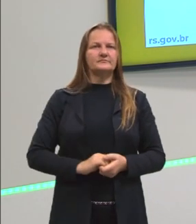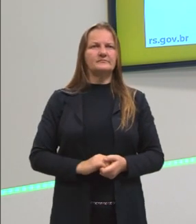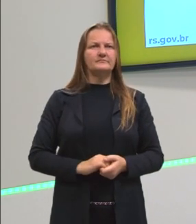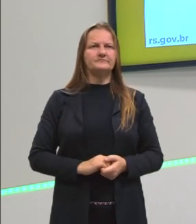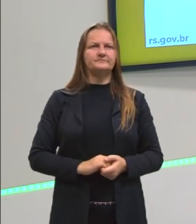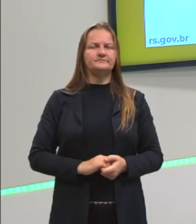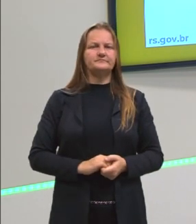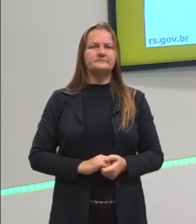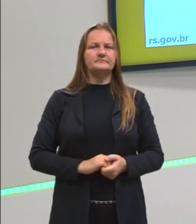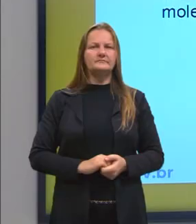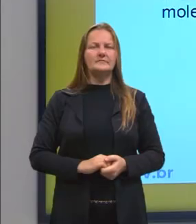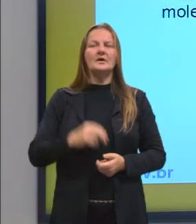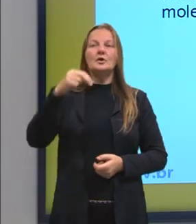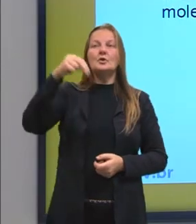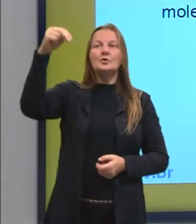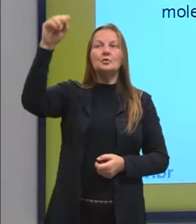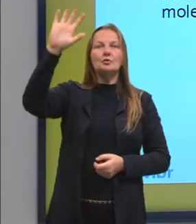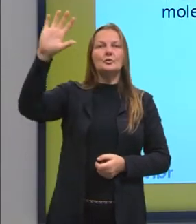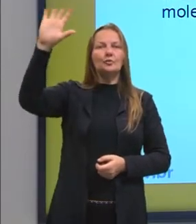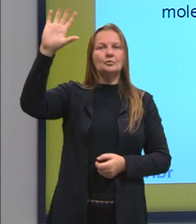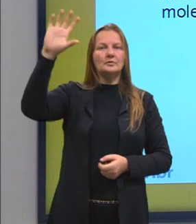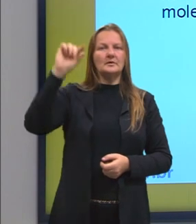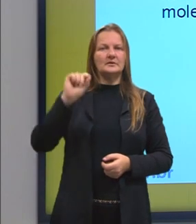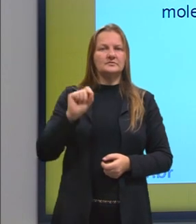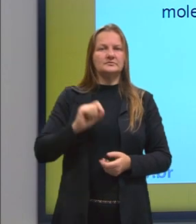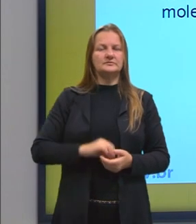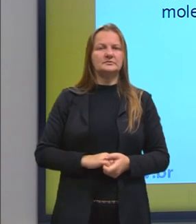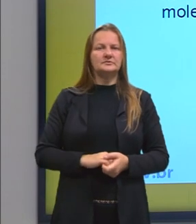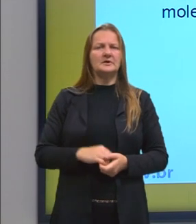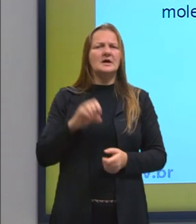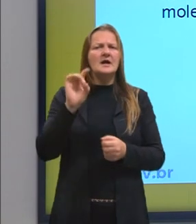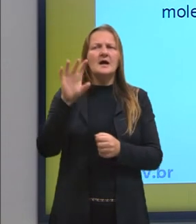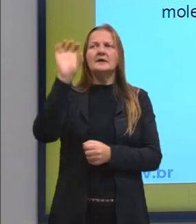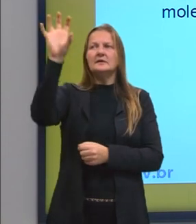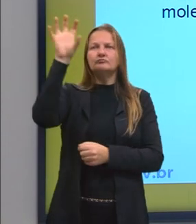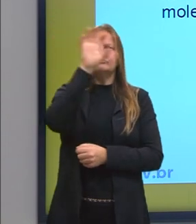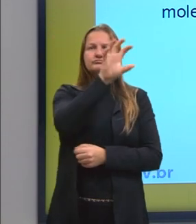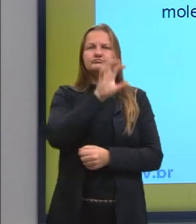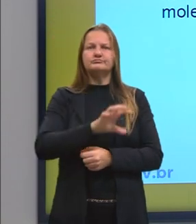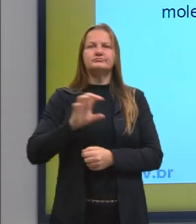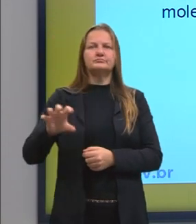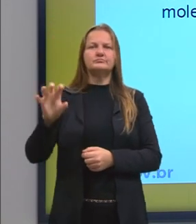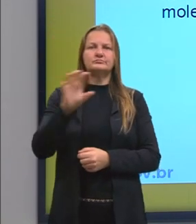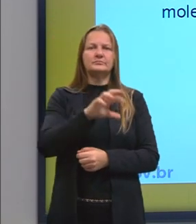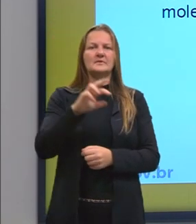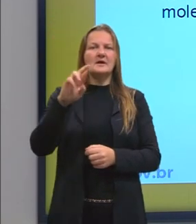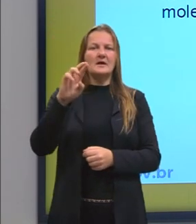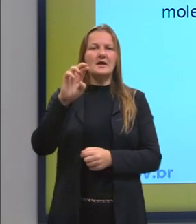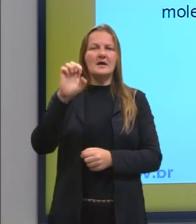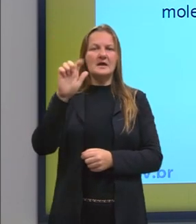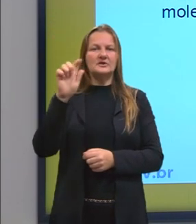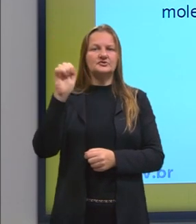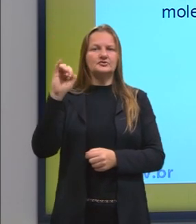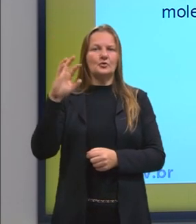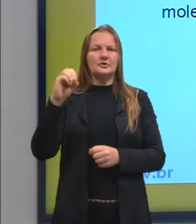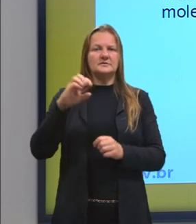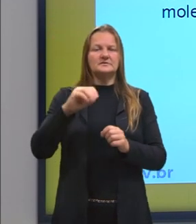Da região nordeste, vamos ver um pouco sobre, em cada região, alguns aspectos regionais que nós temos